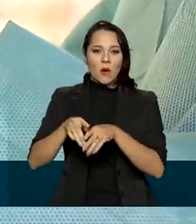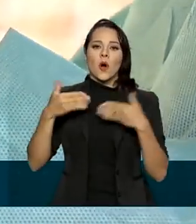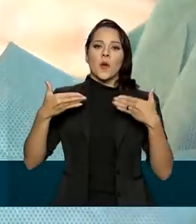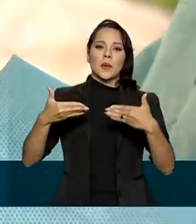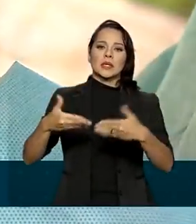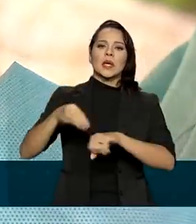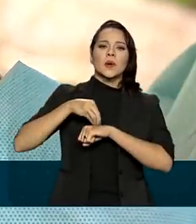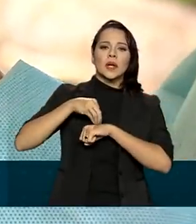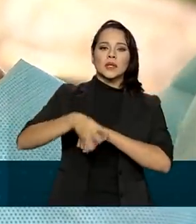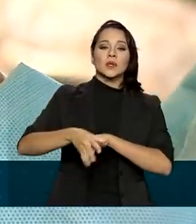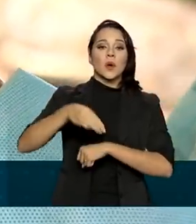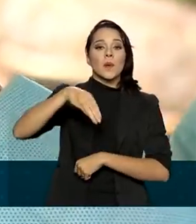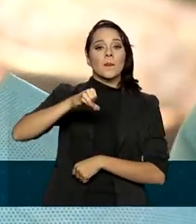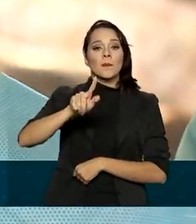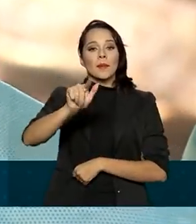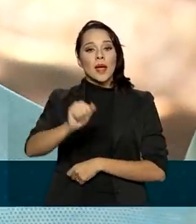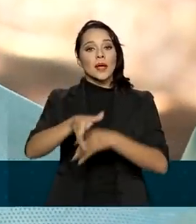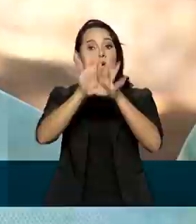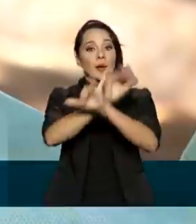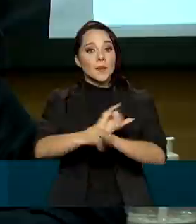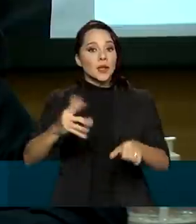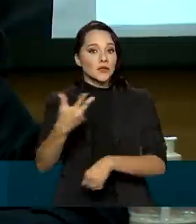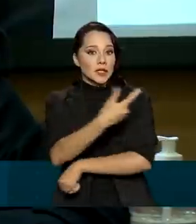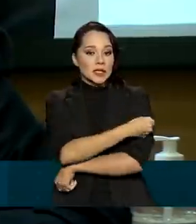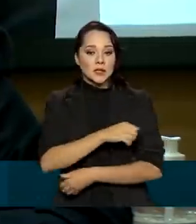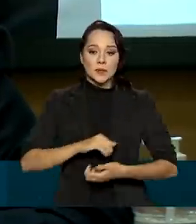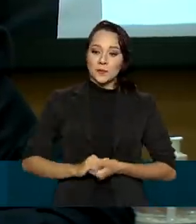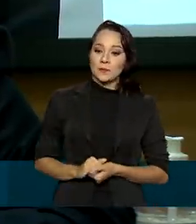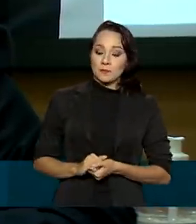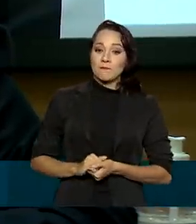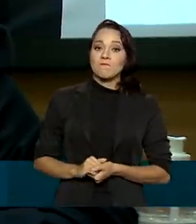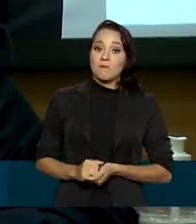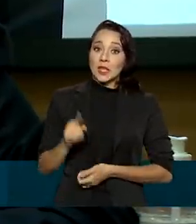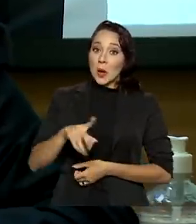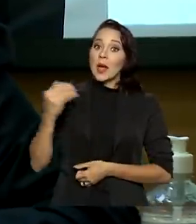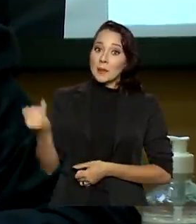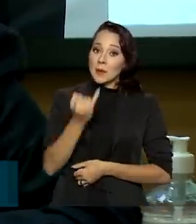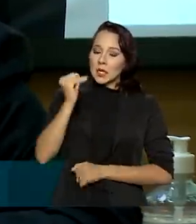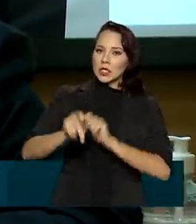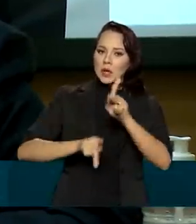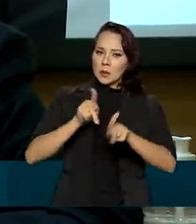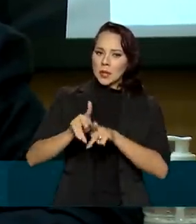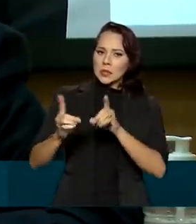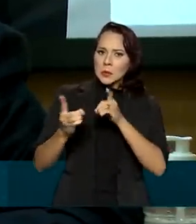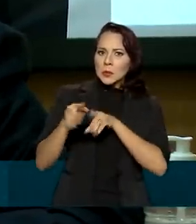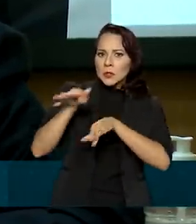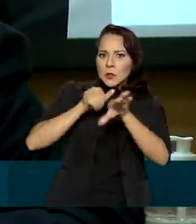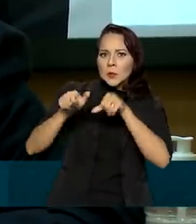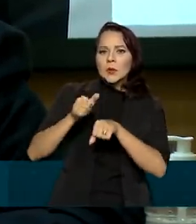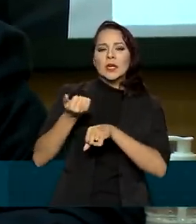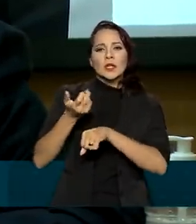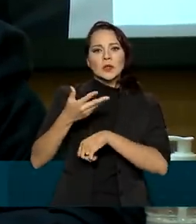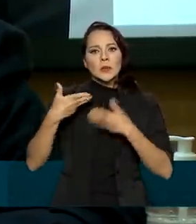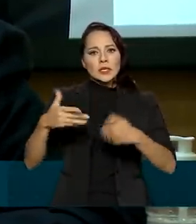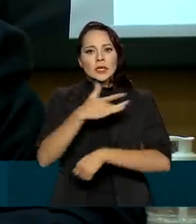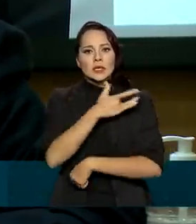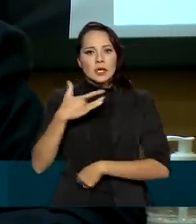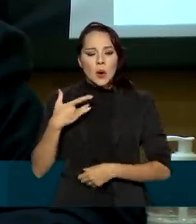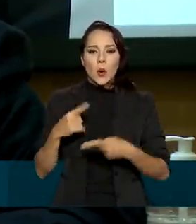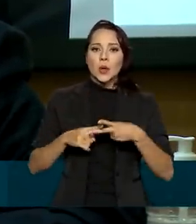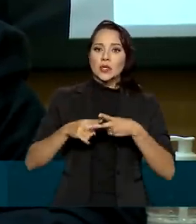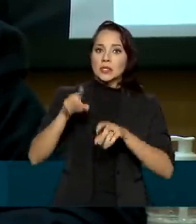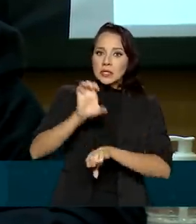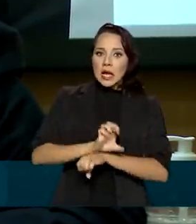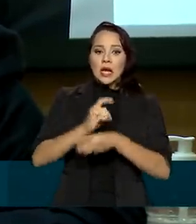Ministério lançou a mega campanha de vacinação. É imprescindível que a população atenda esse chamado do Ministério da Saúde, dos estados e dos